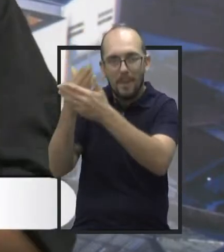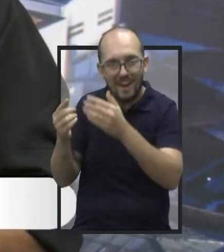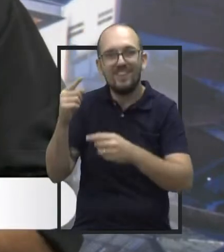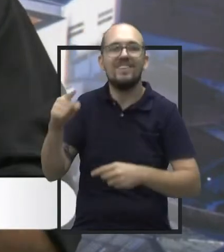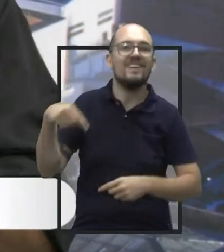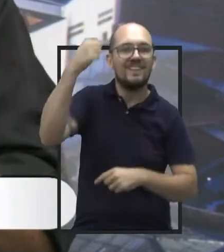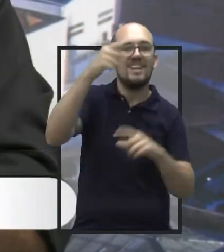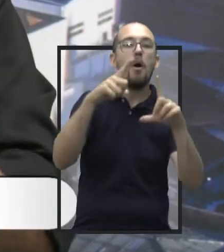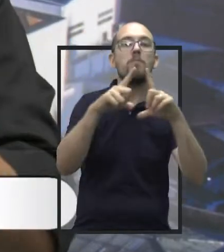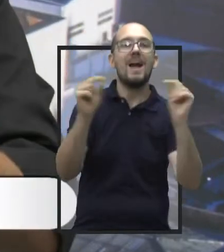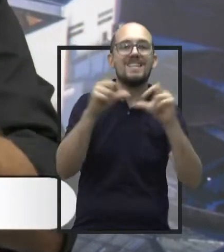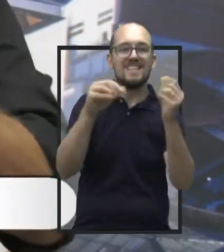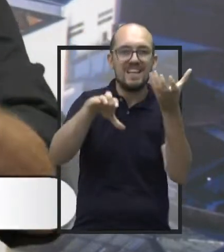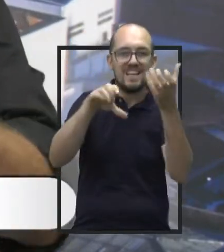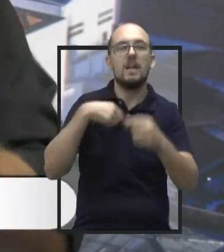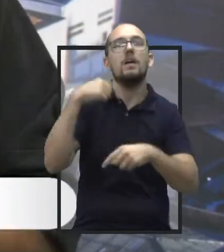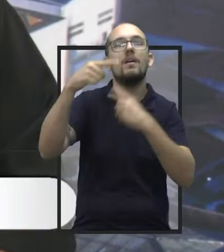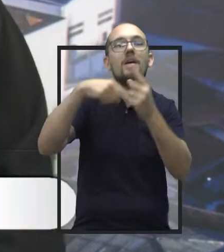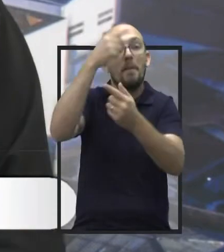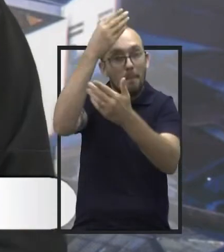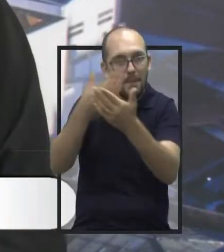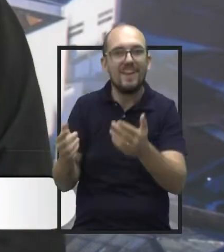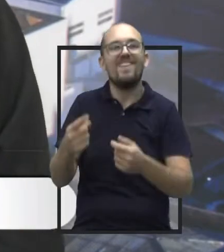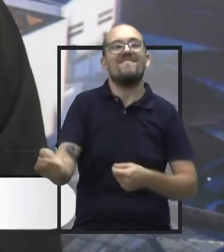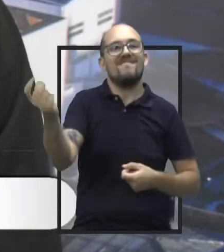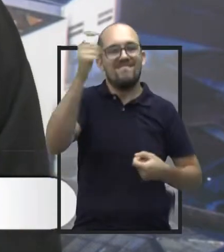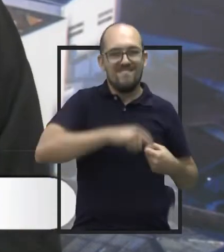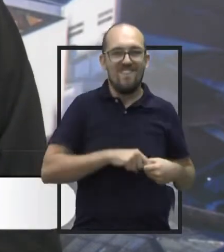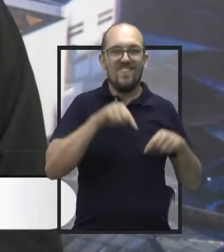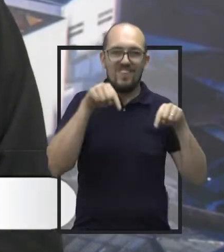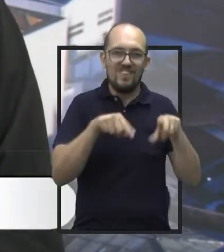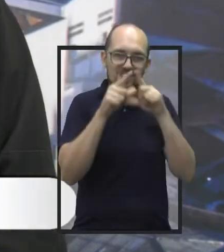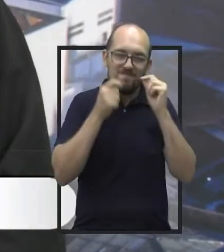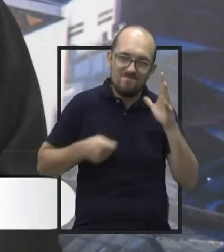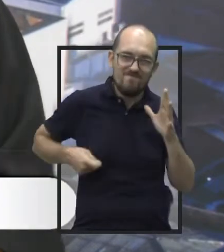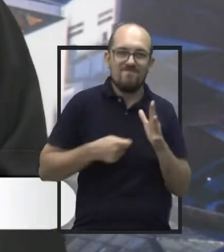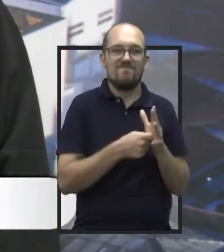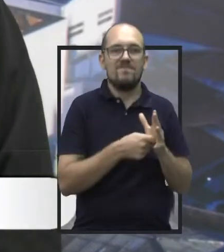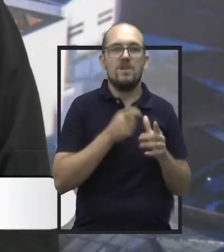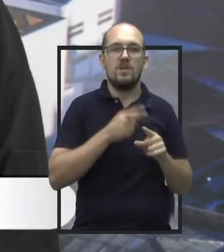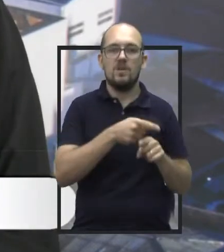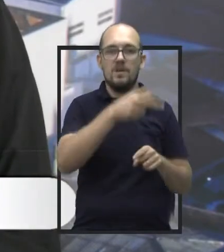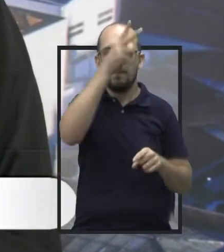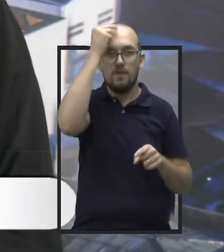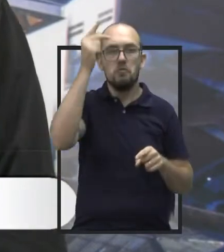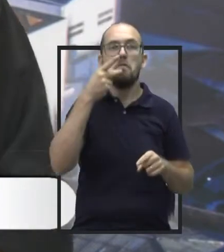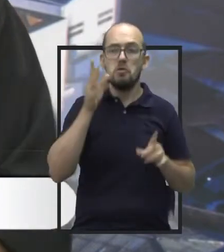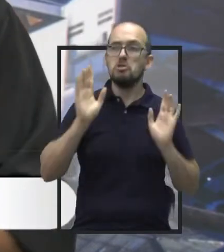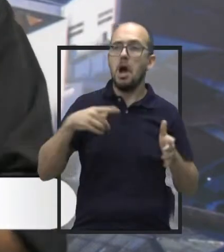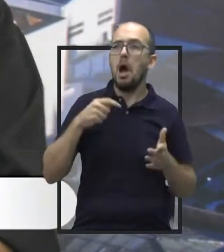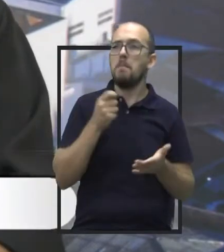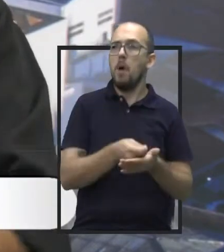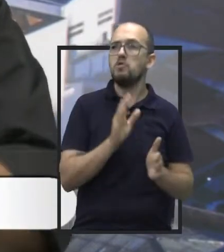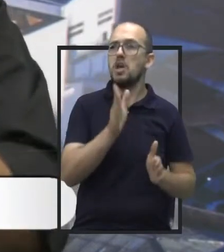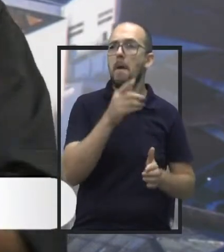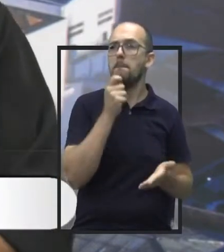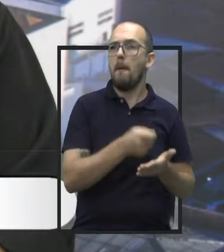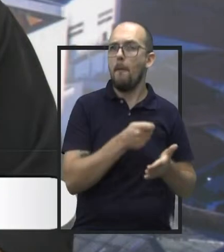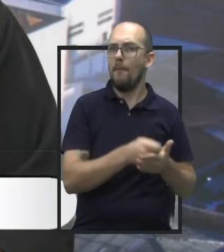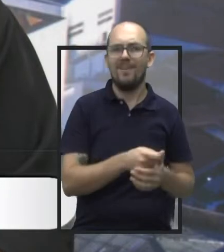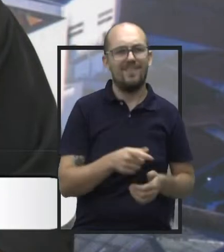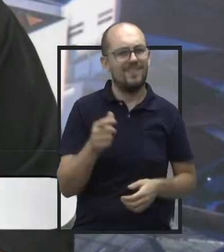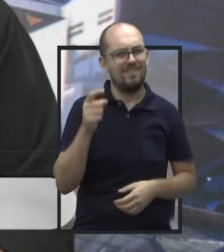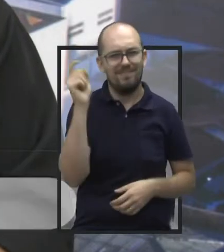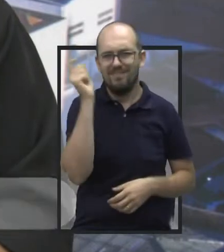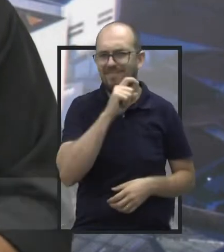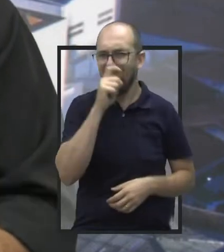para cá, a prefeitura entrou com um novo recurso, dizendo que tinha sido feito, aplicou dinheiro nas cirurgias. E nós provamos novamente que não tinha